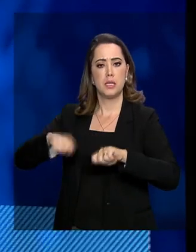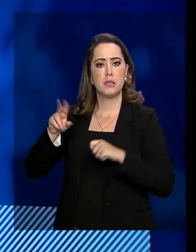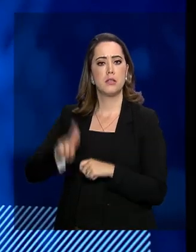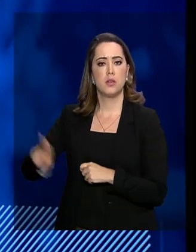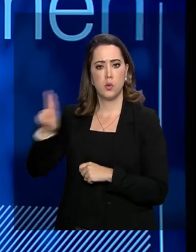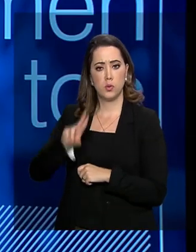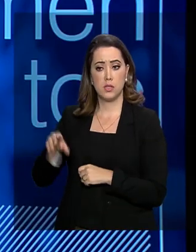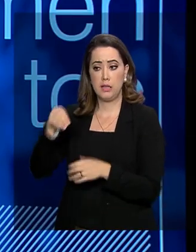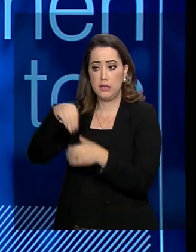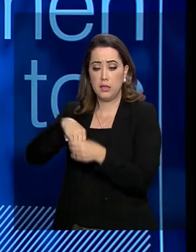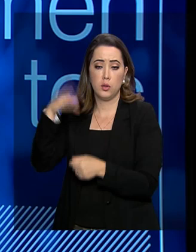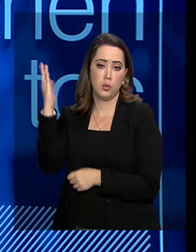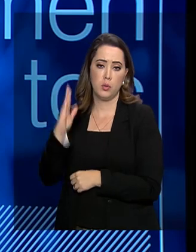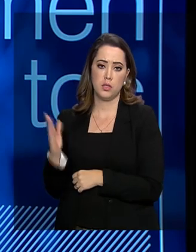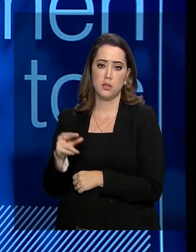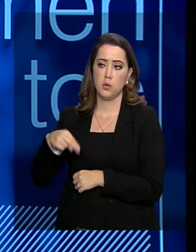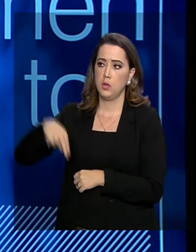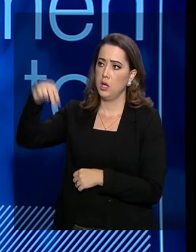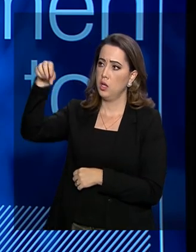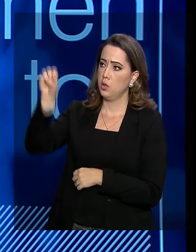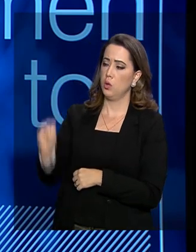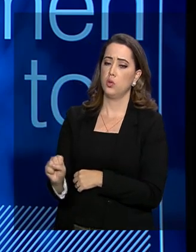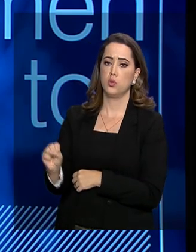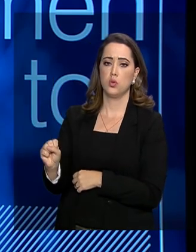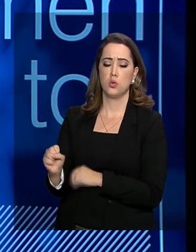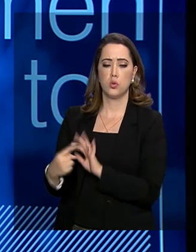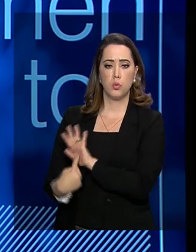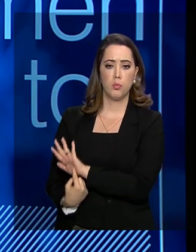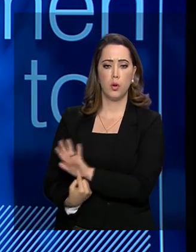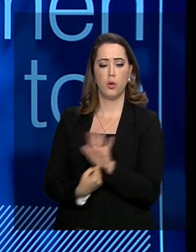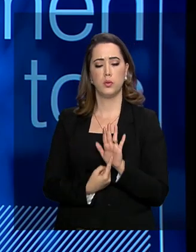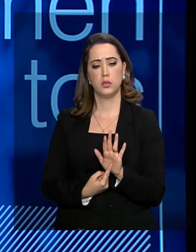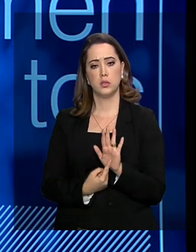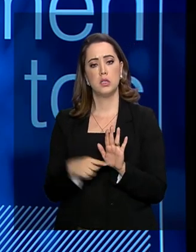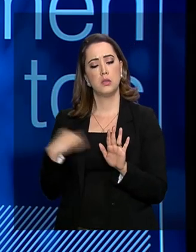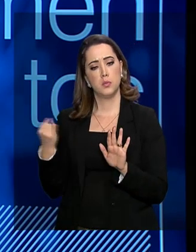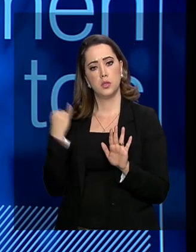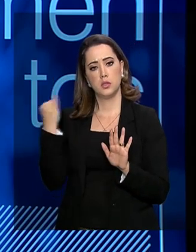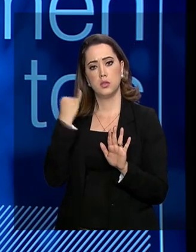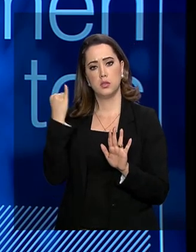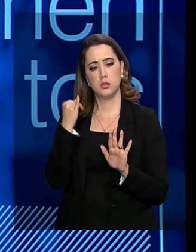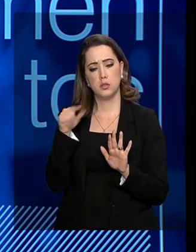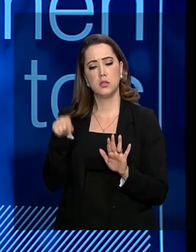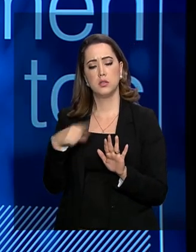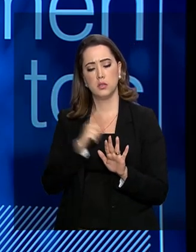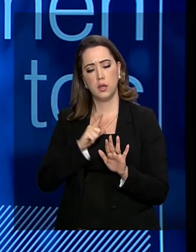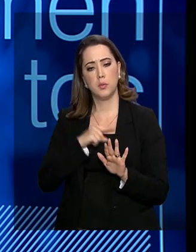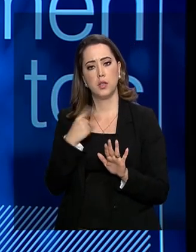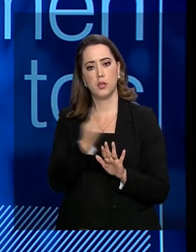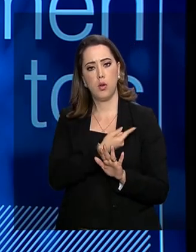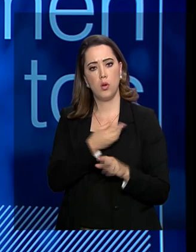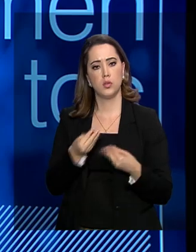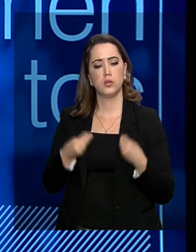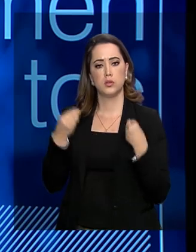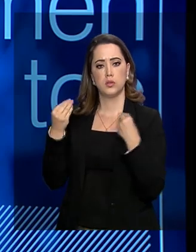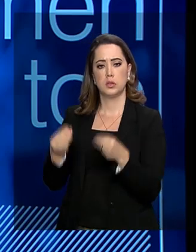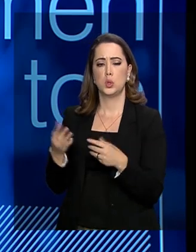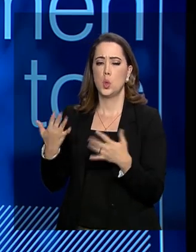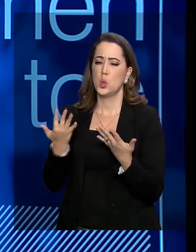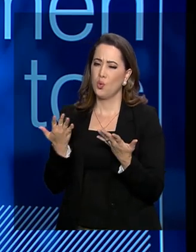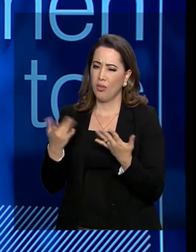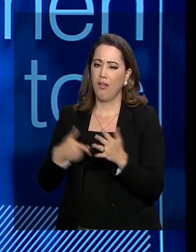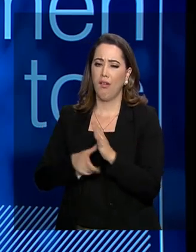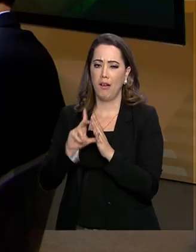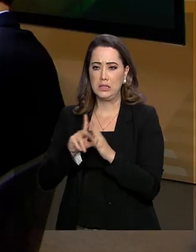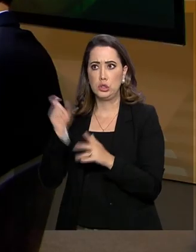nossa movimentação interna e a Norte-Sul, ela vem demonstrar aí a importância que o seu ferroviário tem para nós. A concessão foi sofrida no início